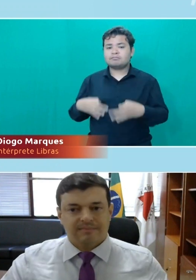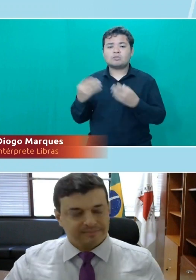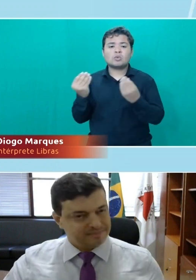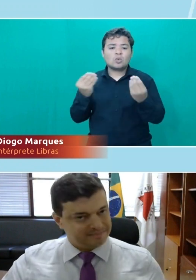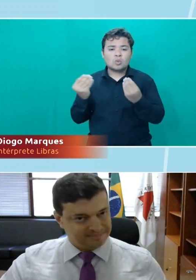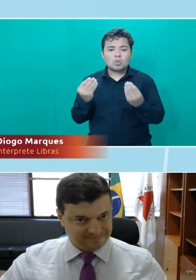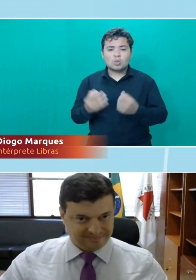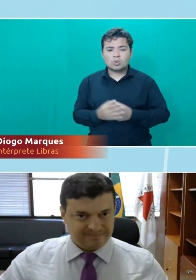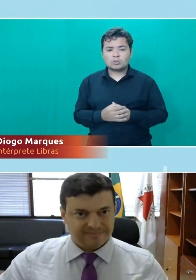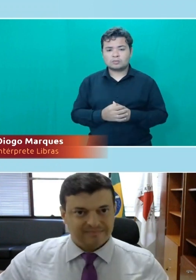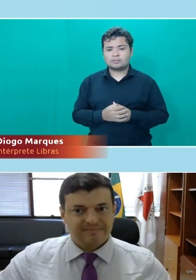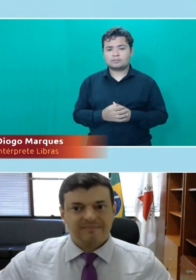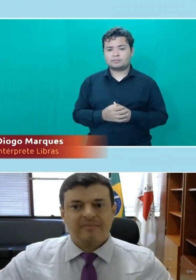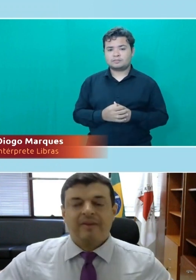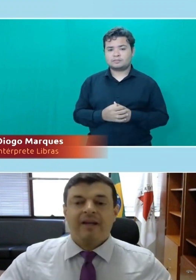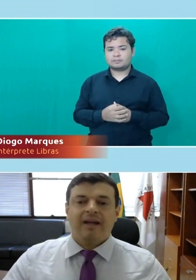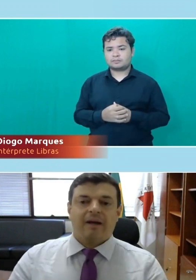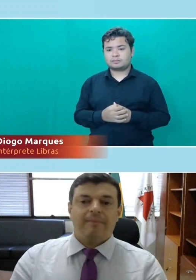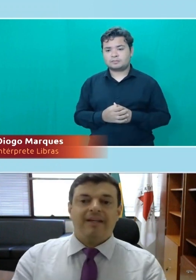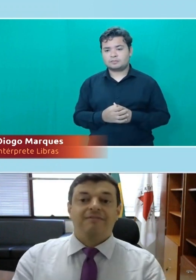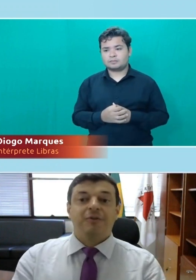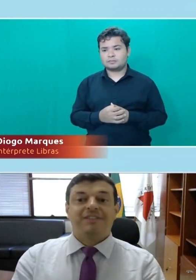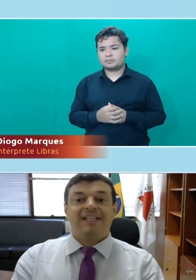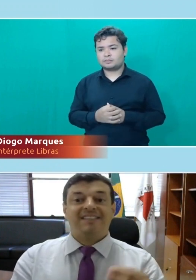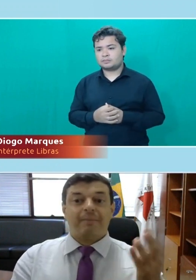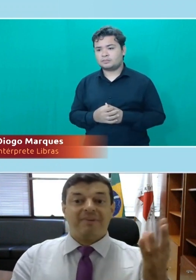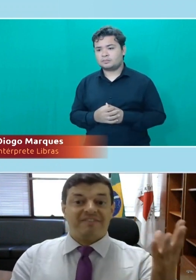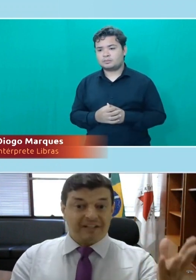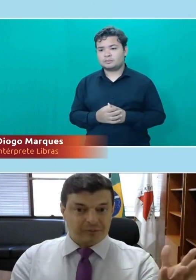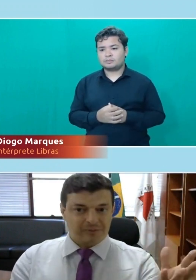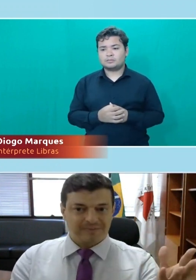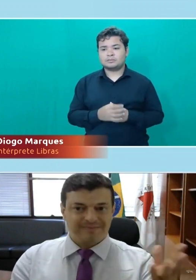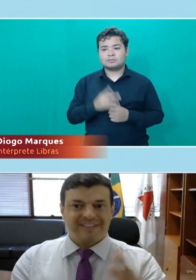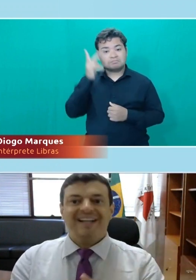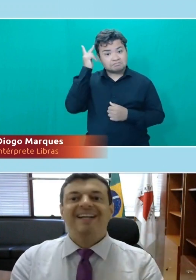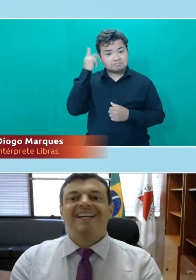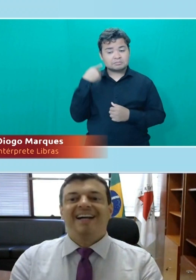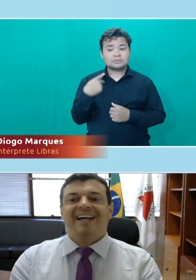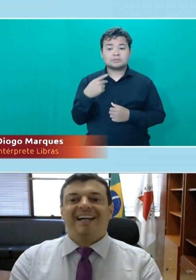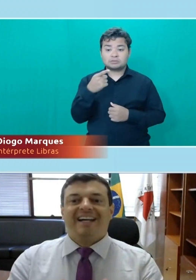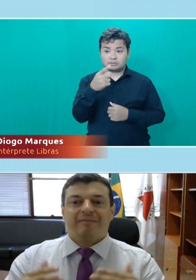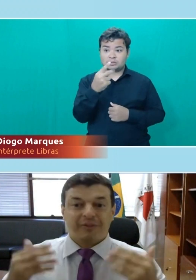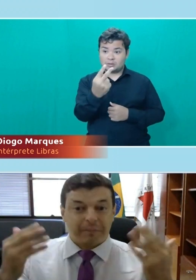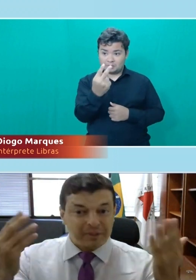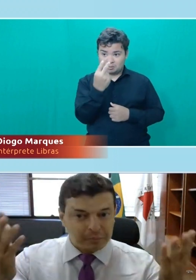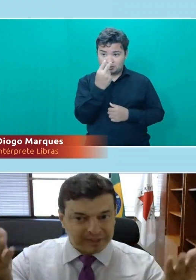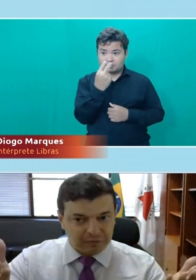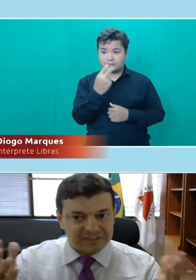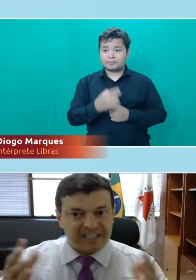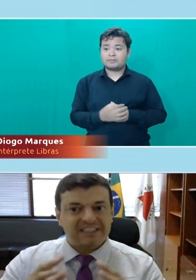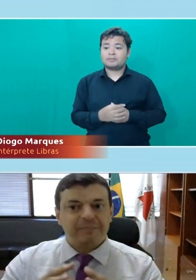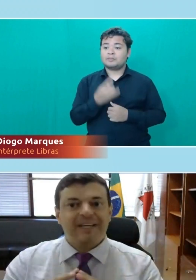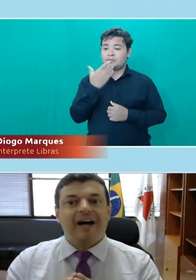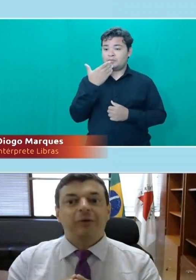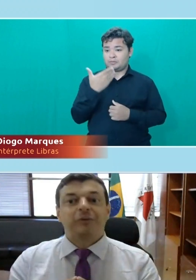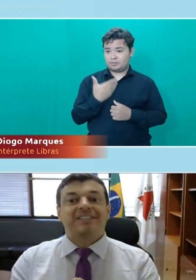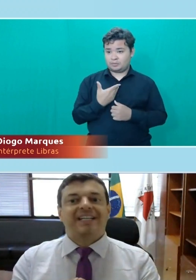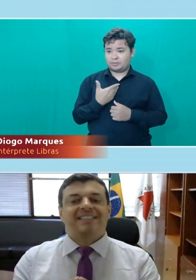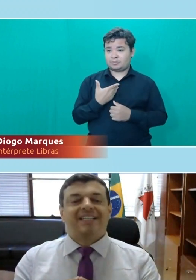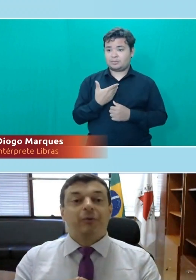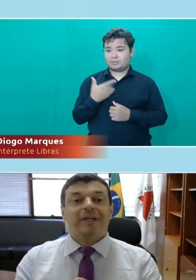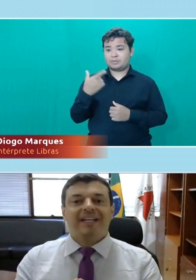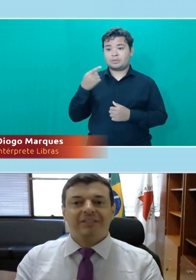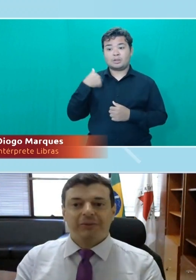alguém que não deveria estar acessando essa vaga? Camila, você está me vendo, você pediu para que eu fizesse minha